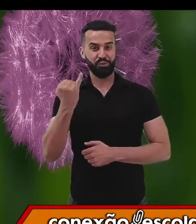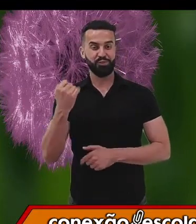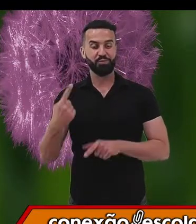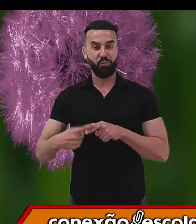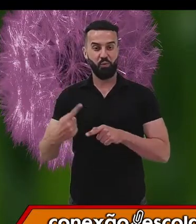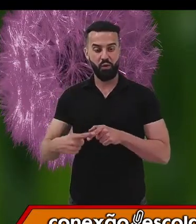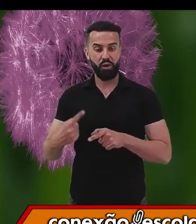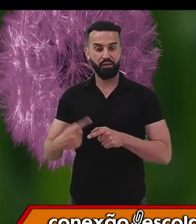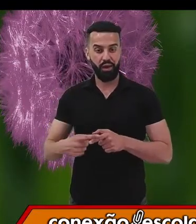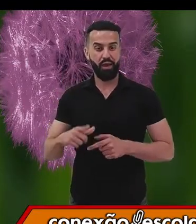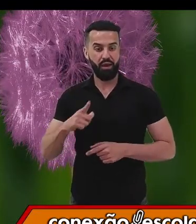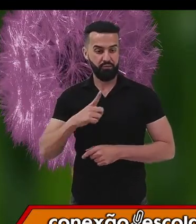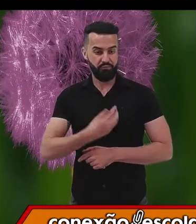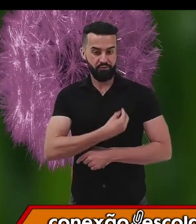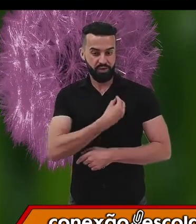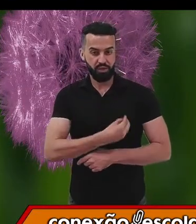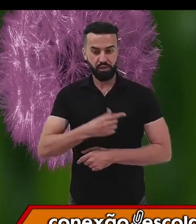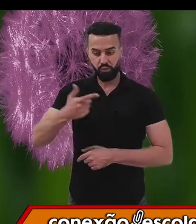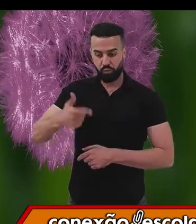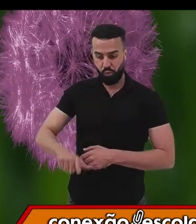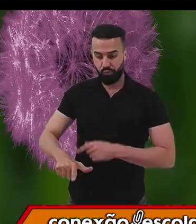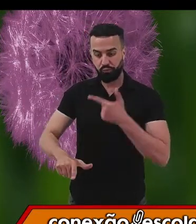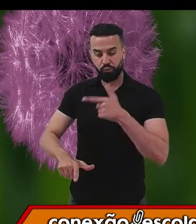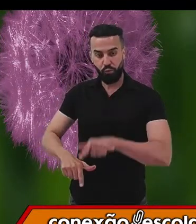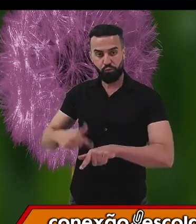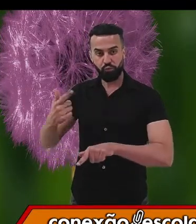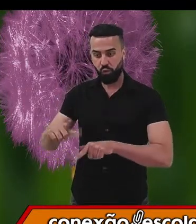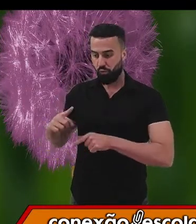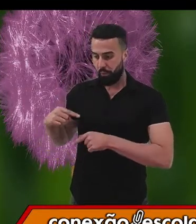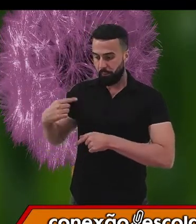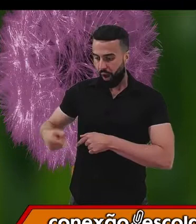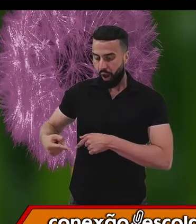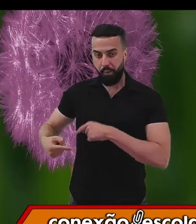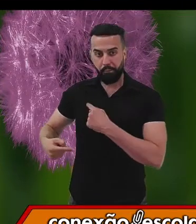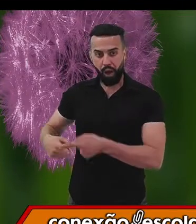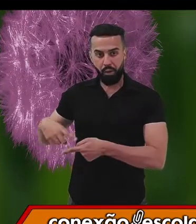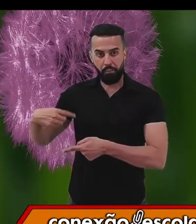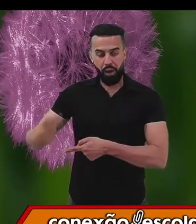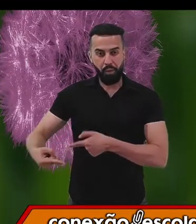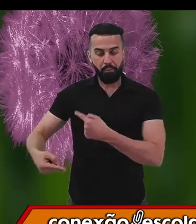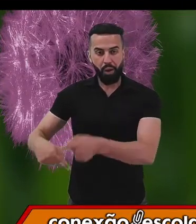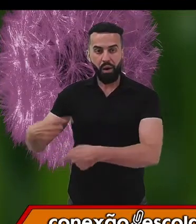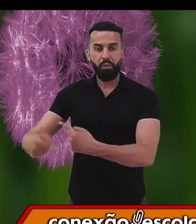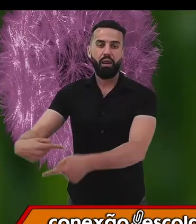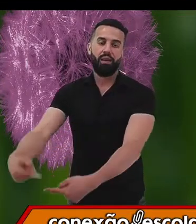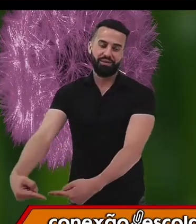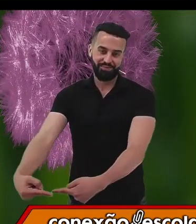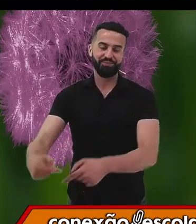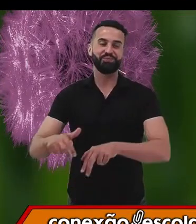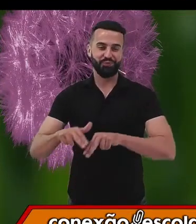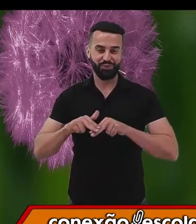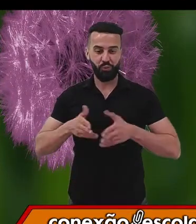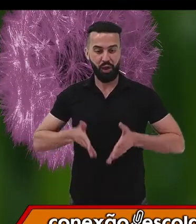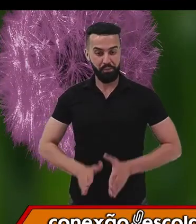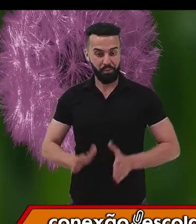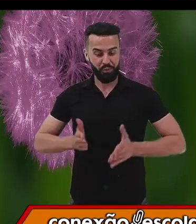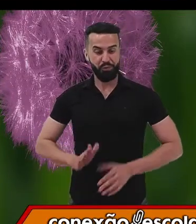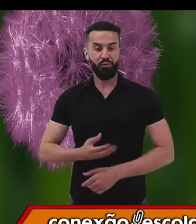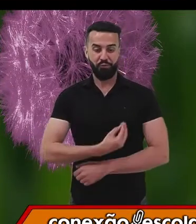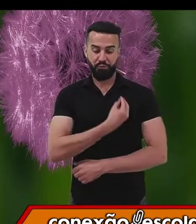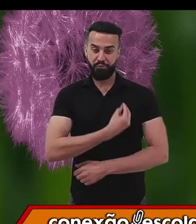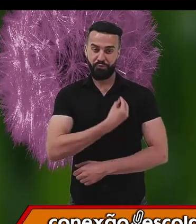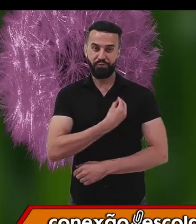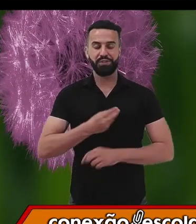descendentes, ou seja, de novos indivíduos. É através da reprodução, então, que a vida se perpetua,